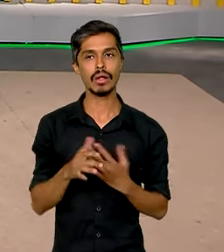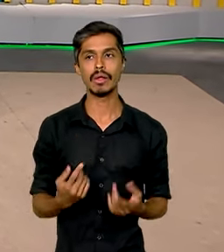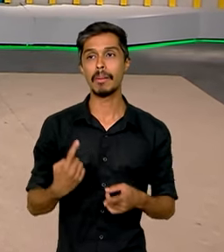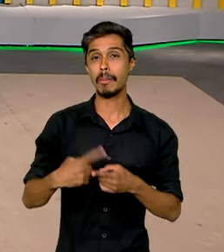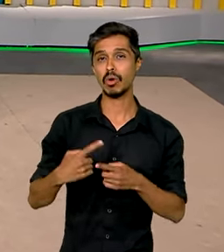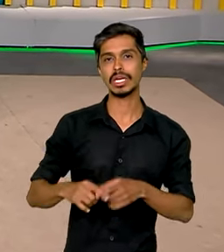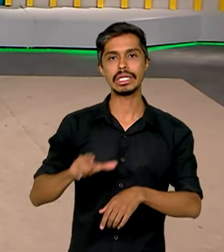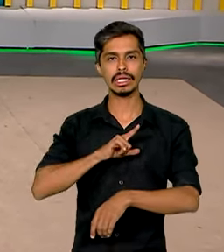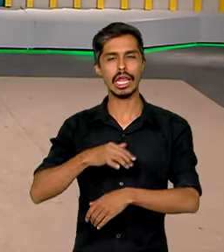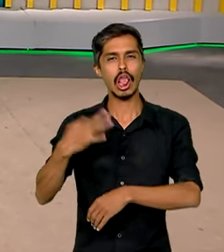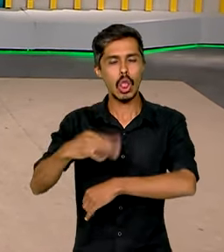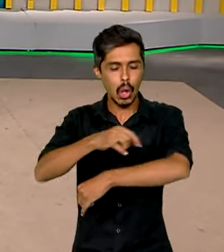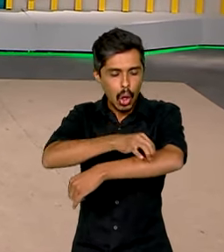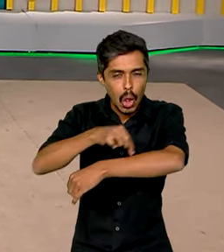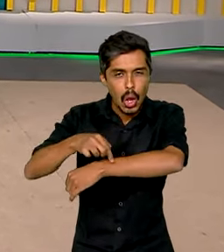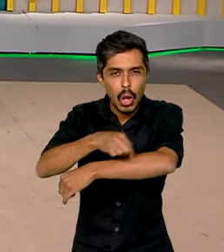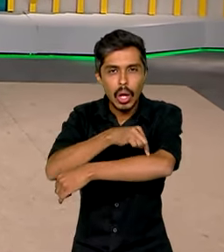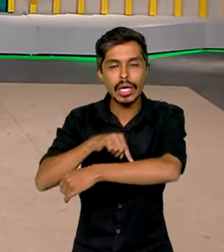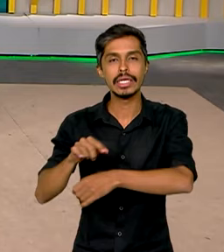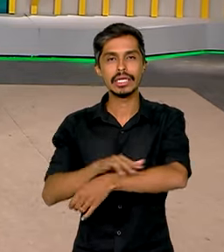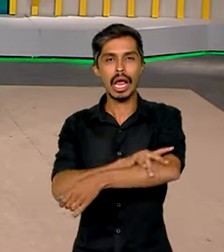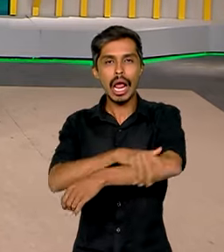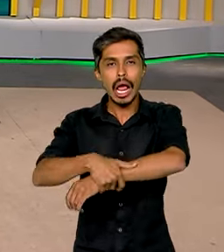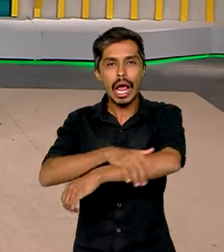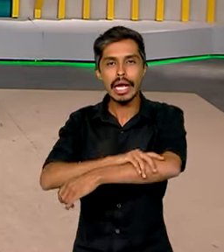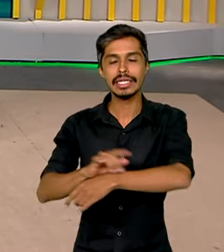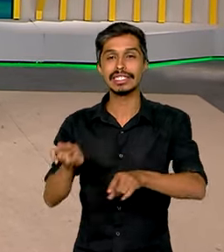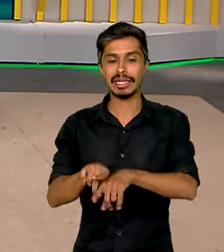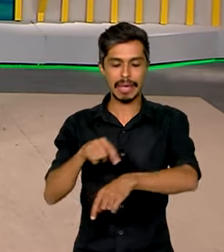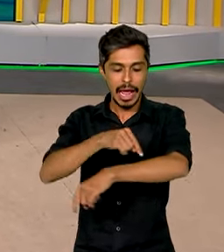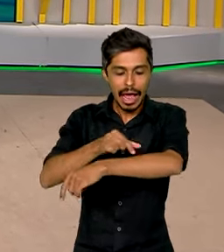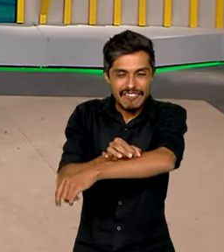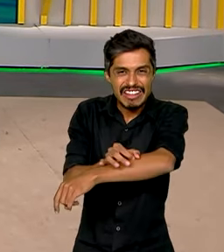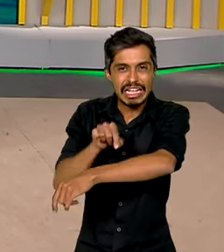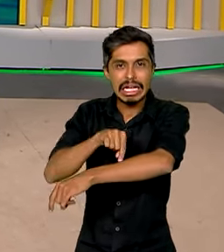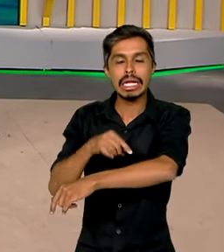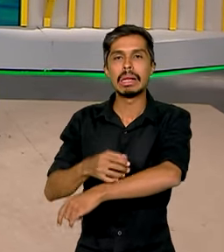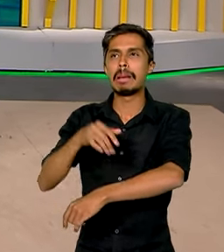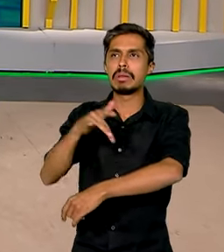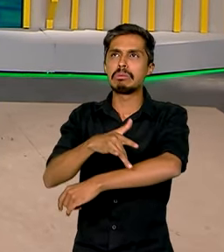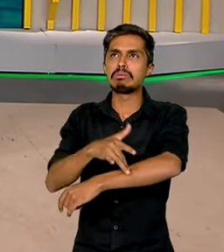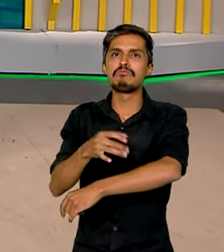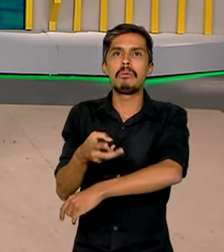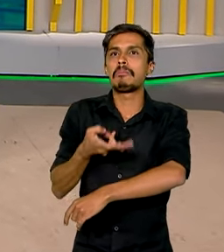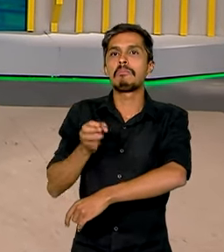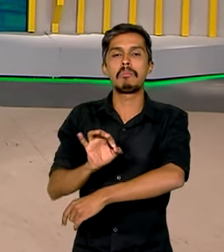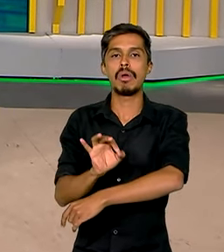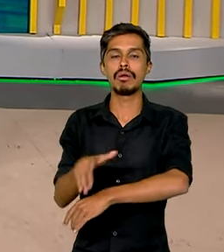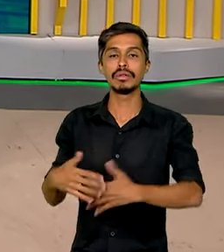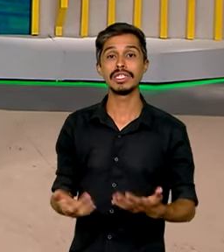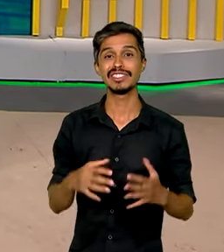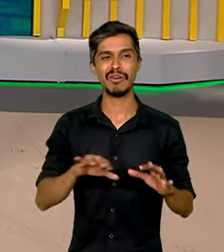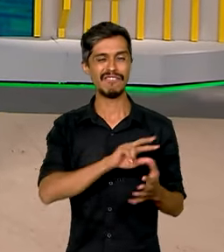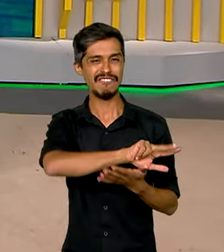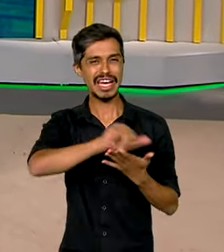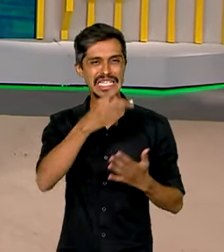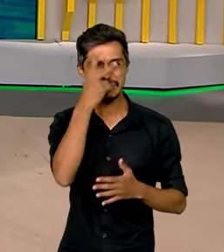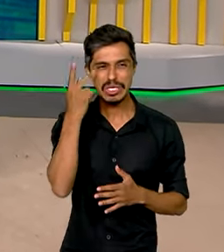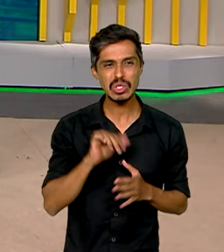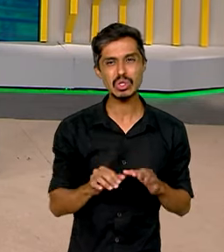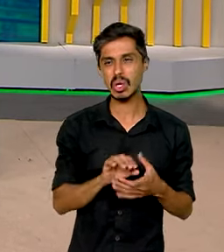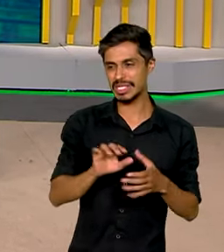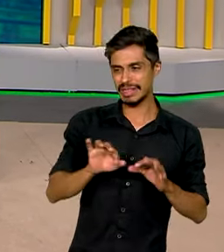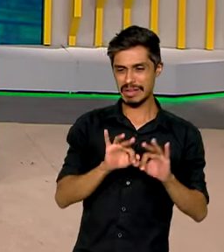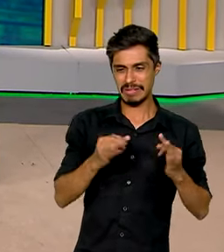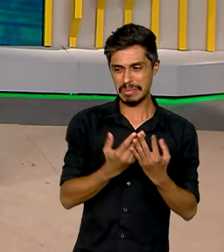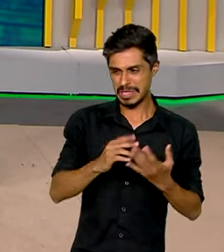feridas na pele e também pela perda de sensibilidade, milhares de brasileiros foram separados de suas famílias por uma lei que